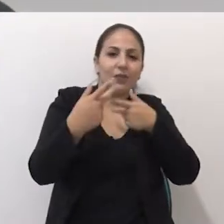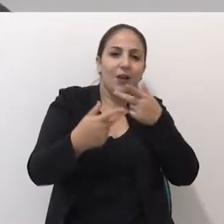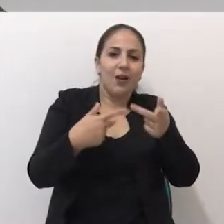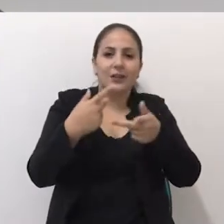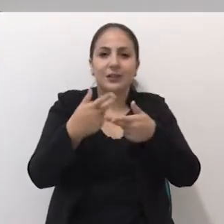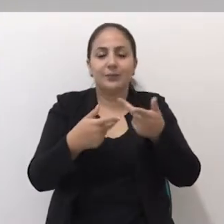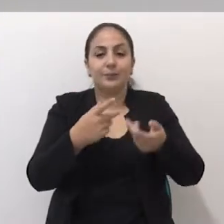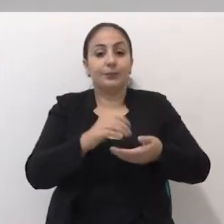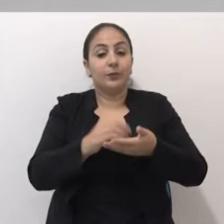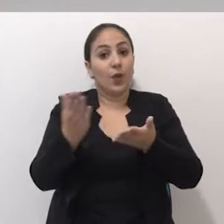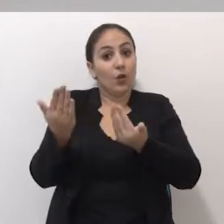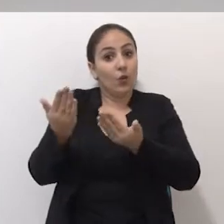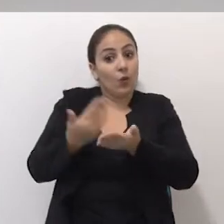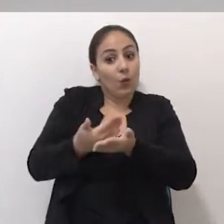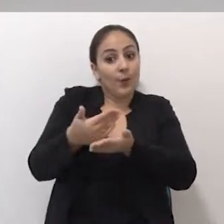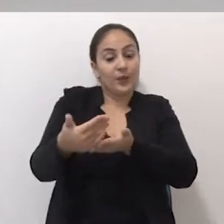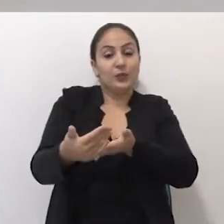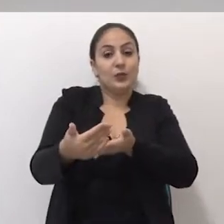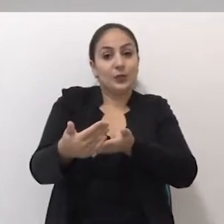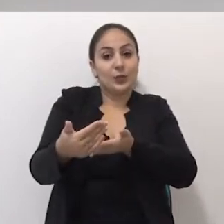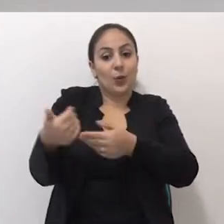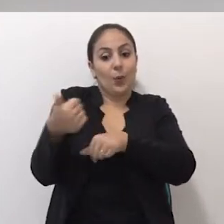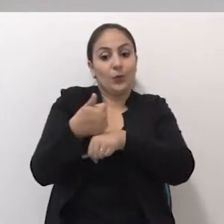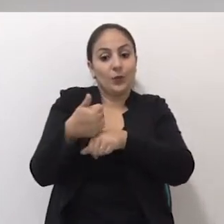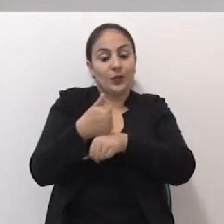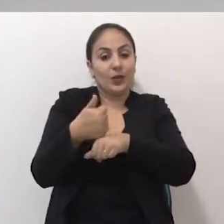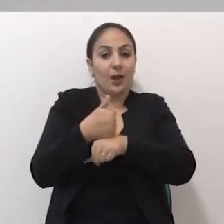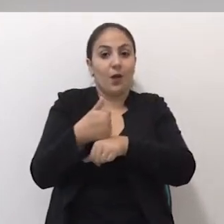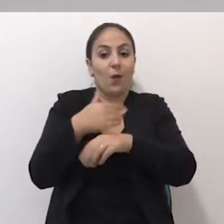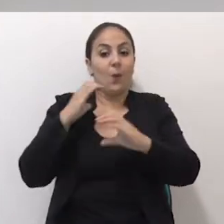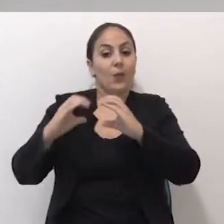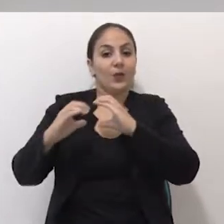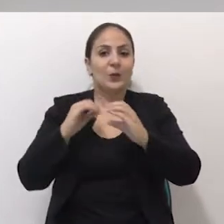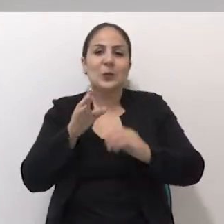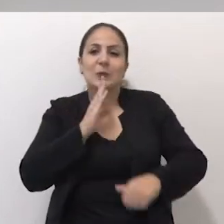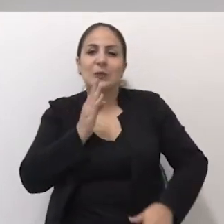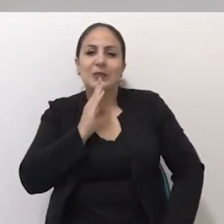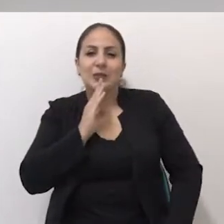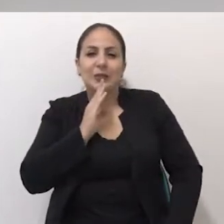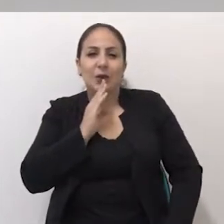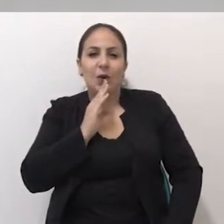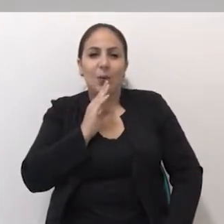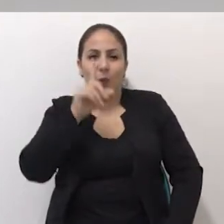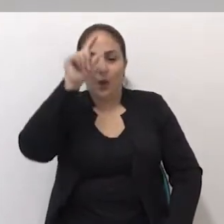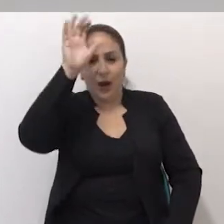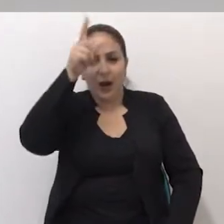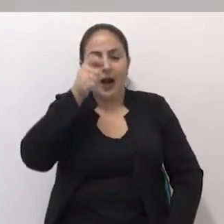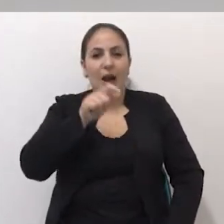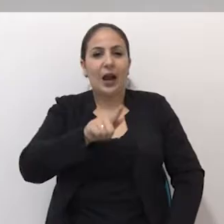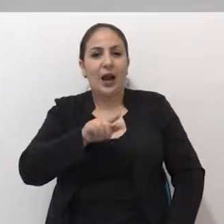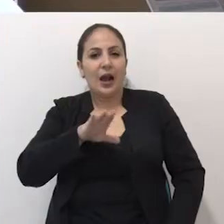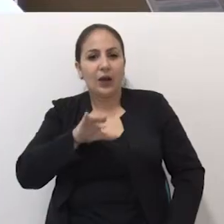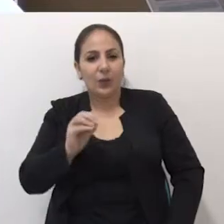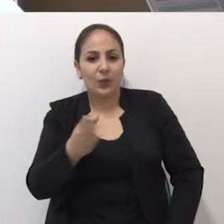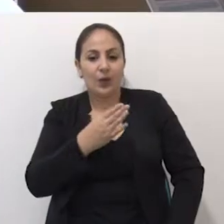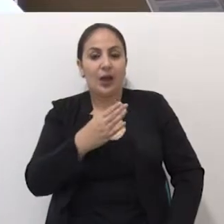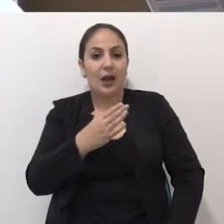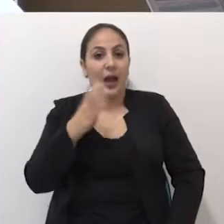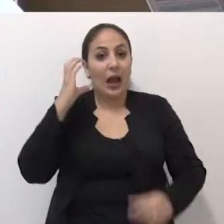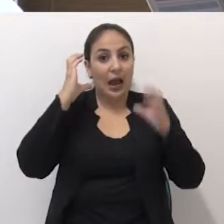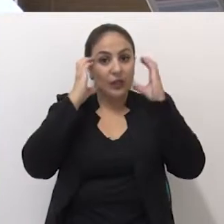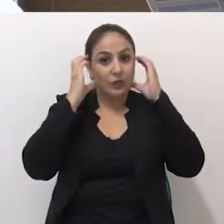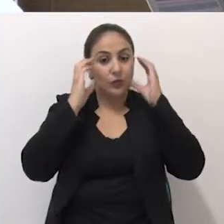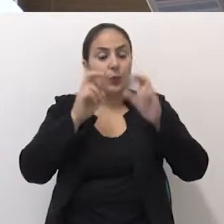Ainda jovem, iniciou sua carreira de comunicador, ficando conhecido como o galo do rádio. Por